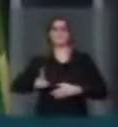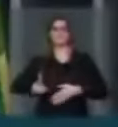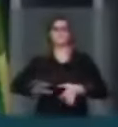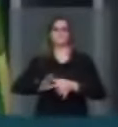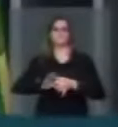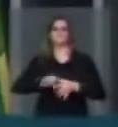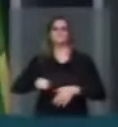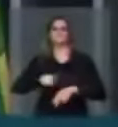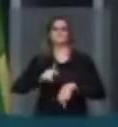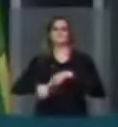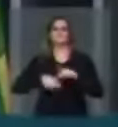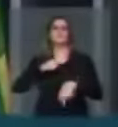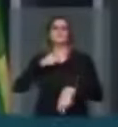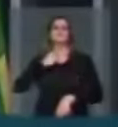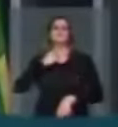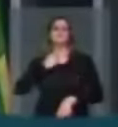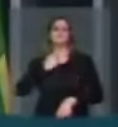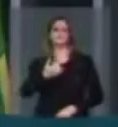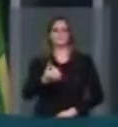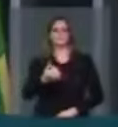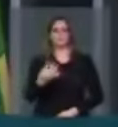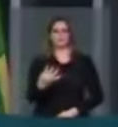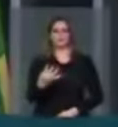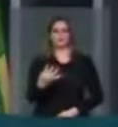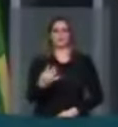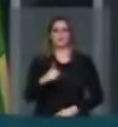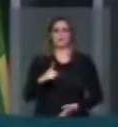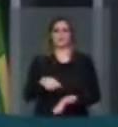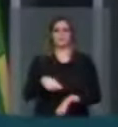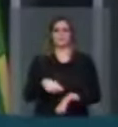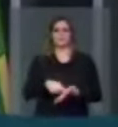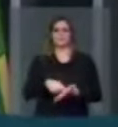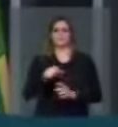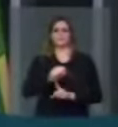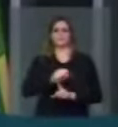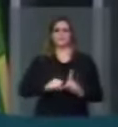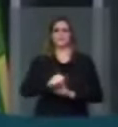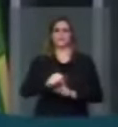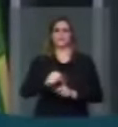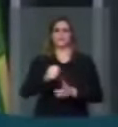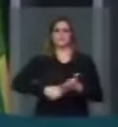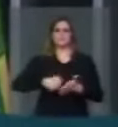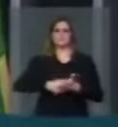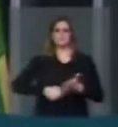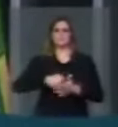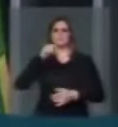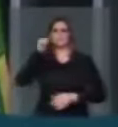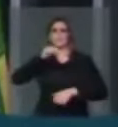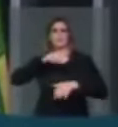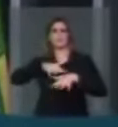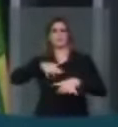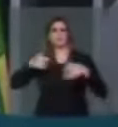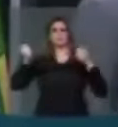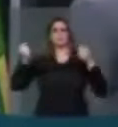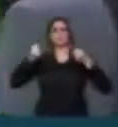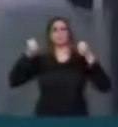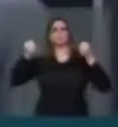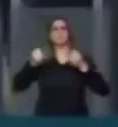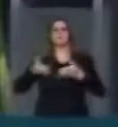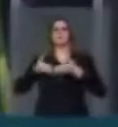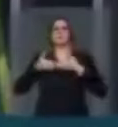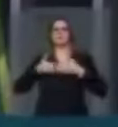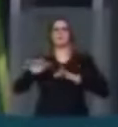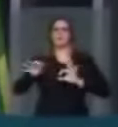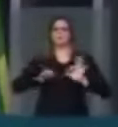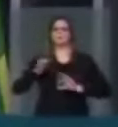vontade popular. 64 foi uma exigência da sociedade. As mulheres nas ruas pediam o restabelecimento da